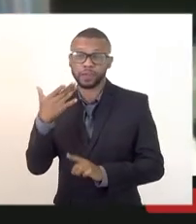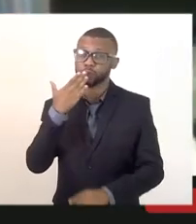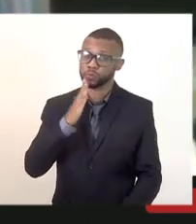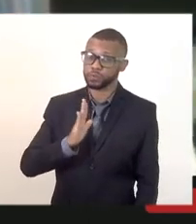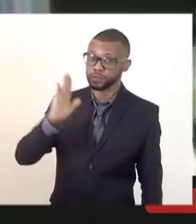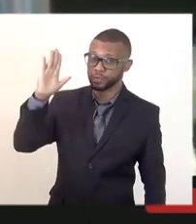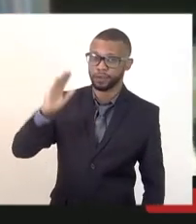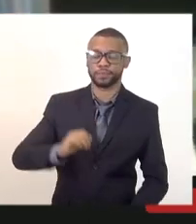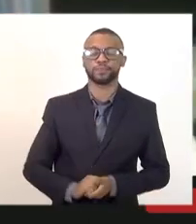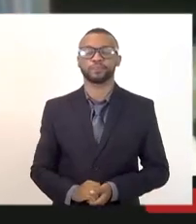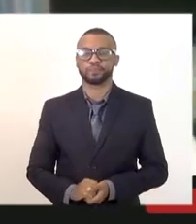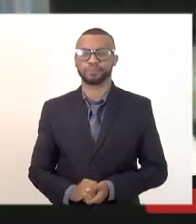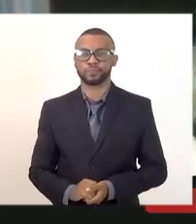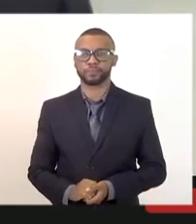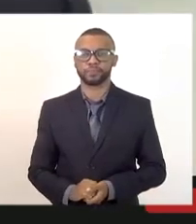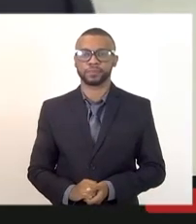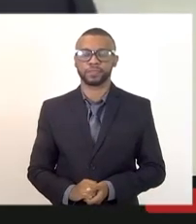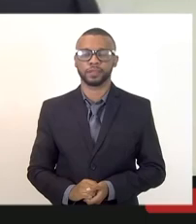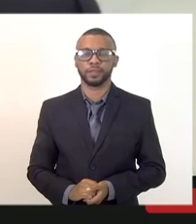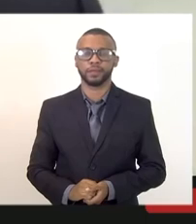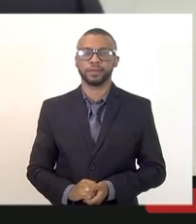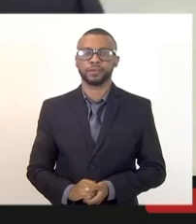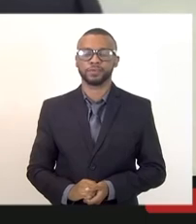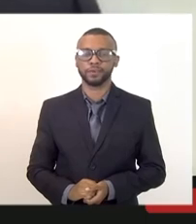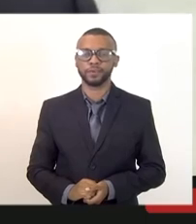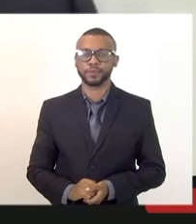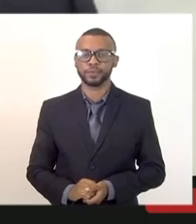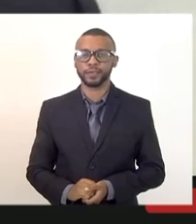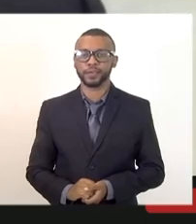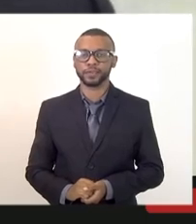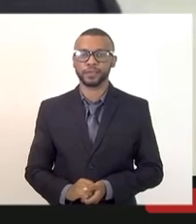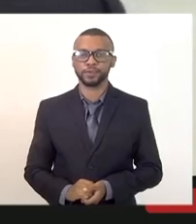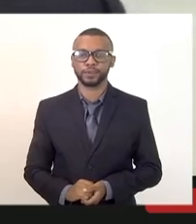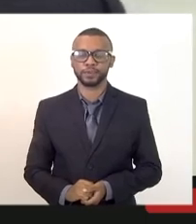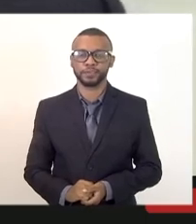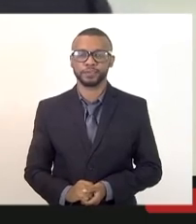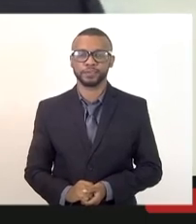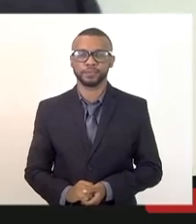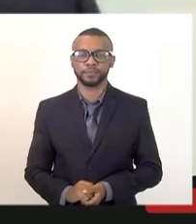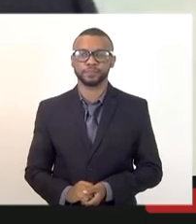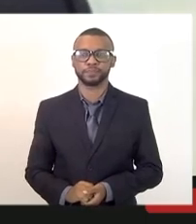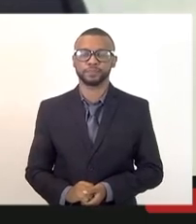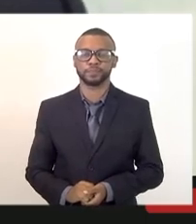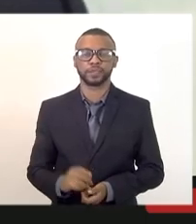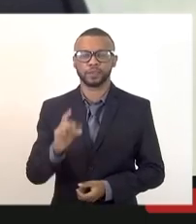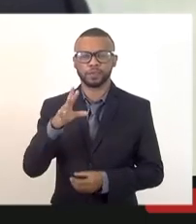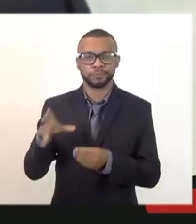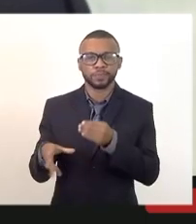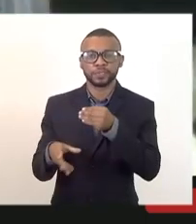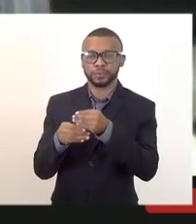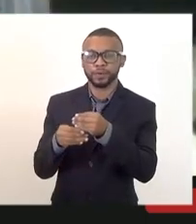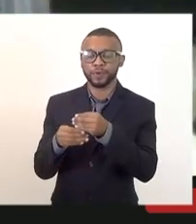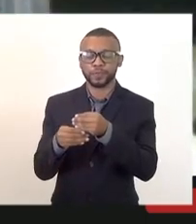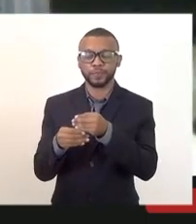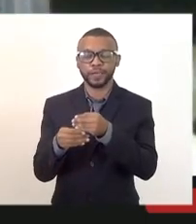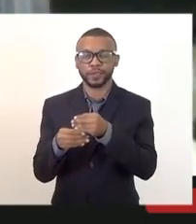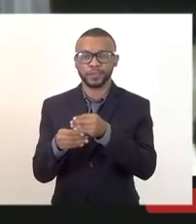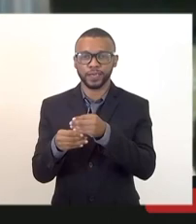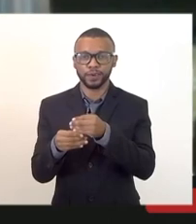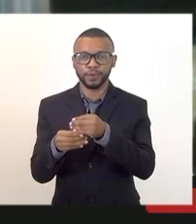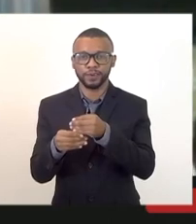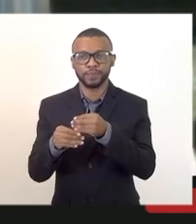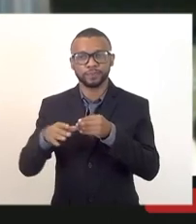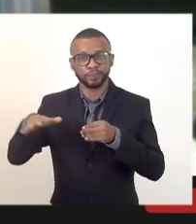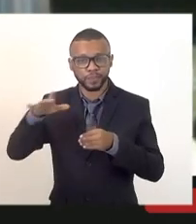complementando presidente a gente tem desculpa desculpa secretário só complementando